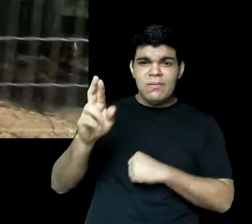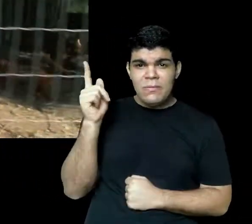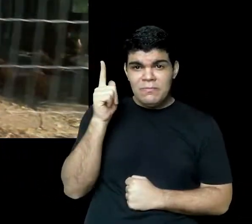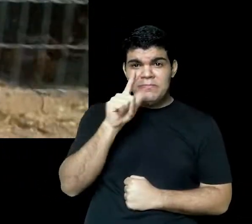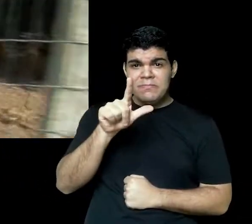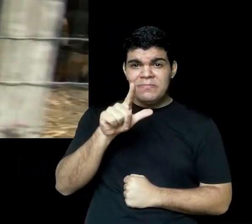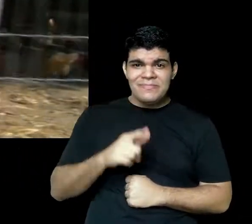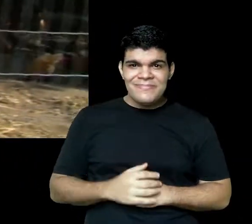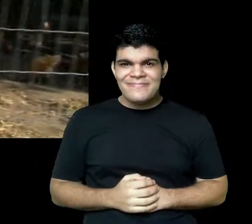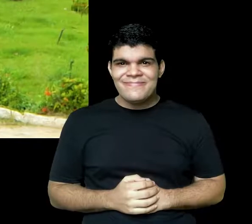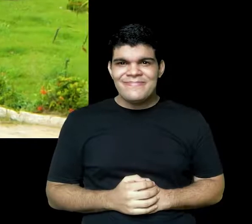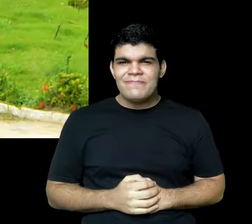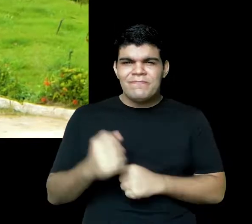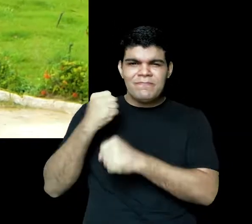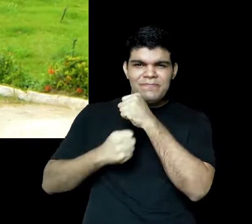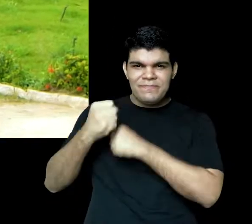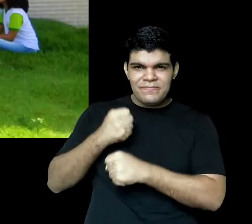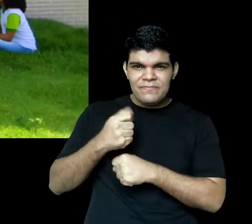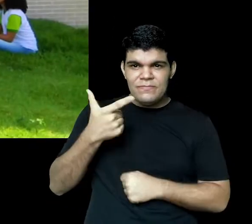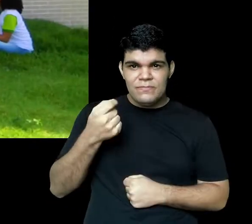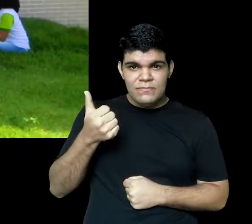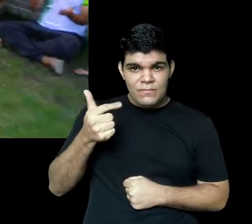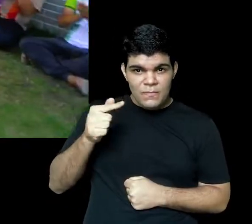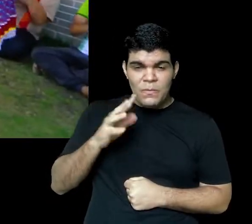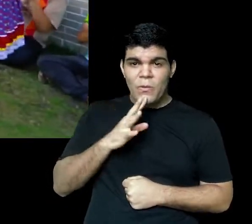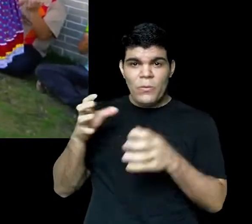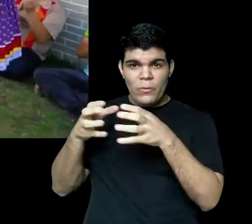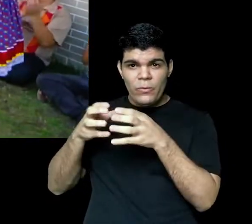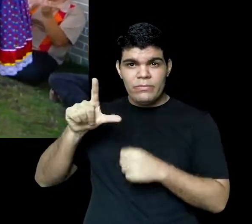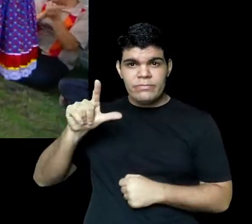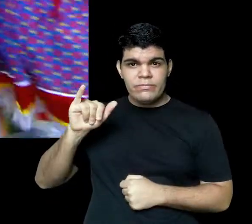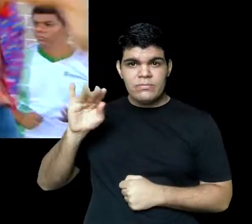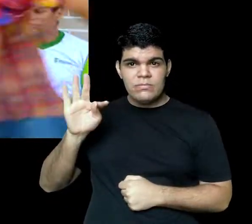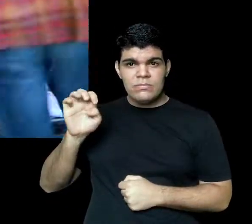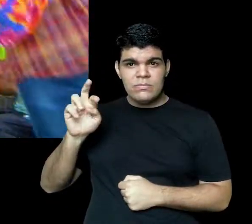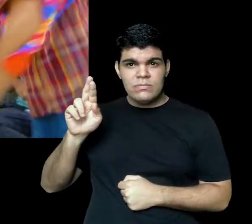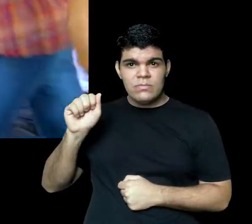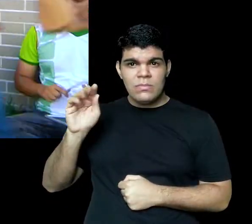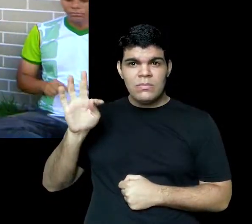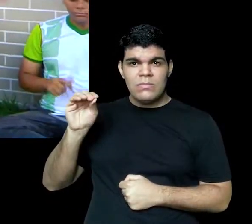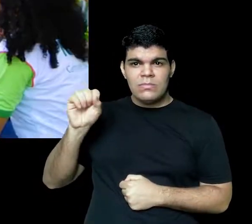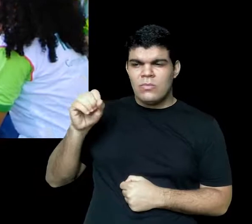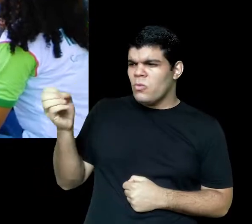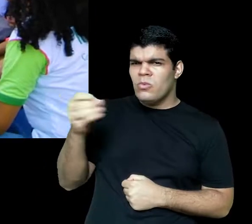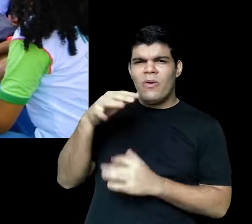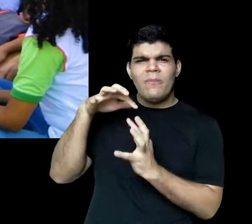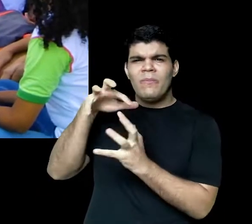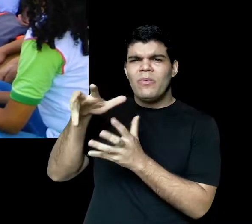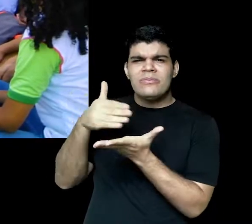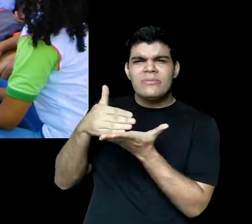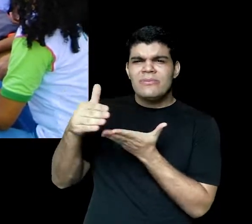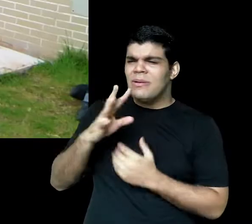aquilo que a gente consegue de resultado. E aí eu conheci o Literatus no final do ano, de 2017. E aí a gente começou a conhecer um novo mundo, principalmente